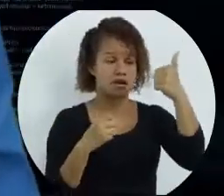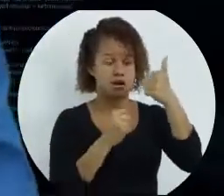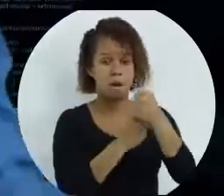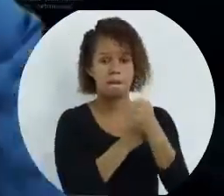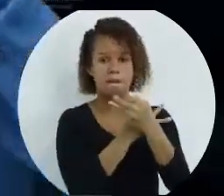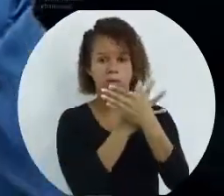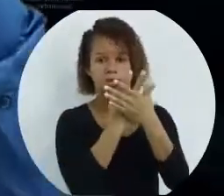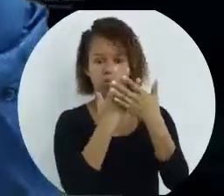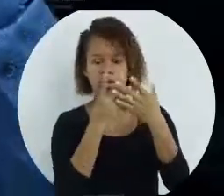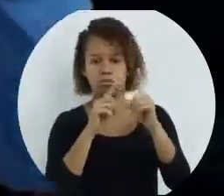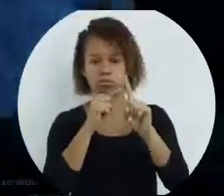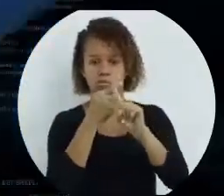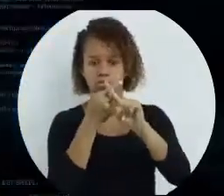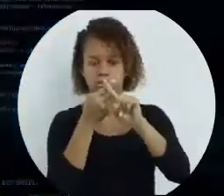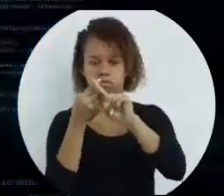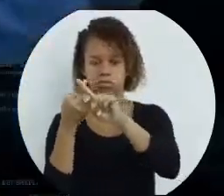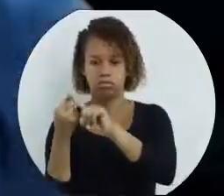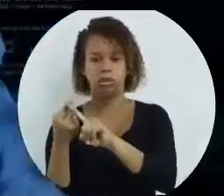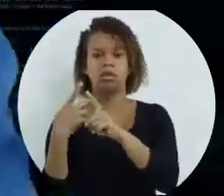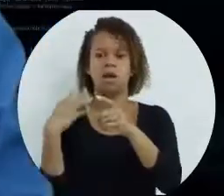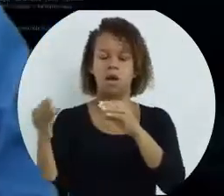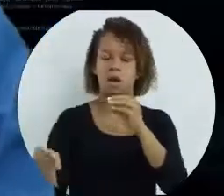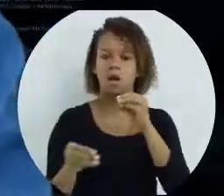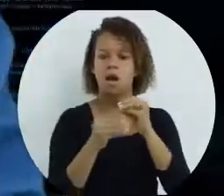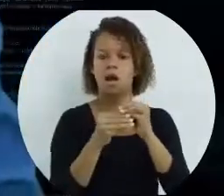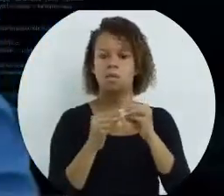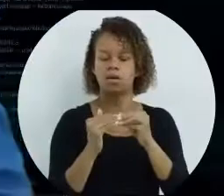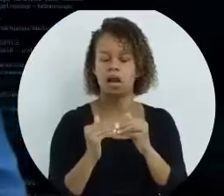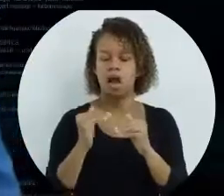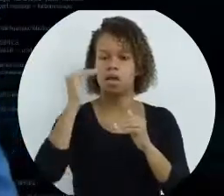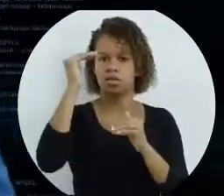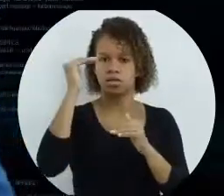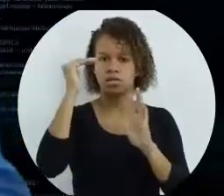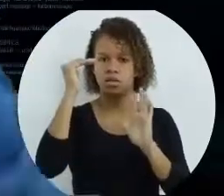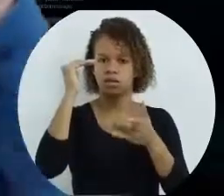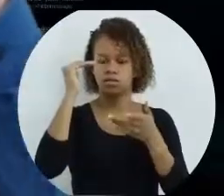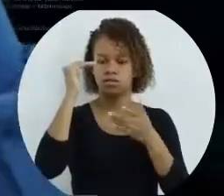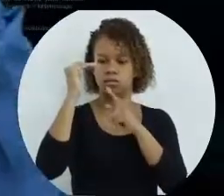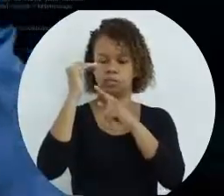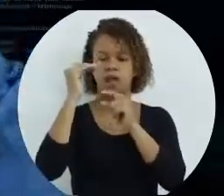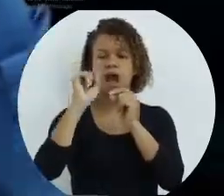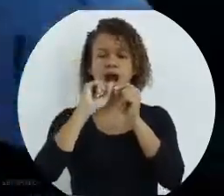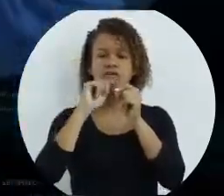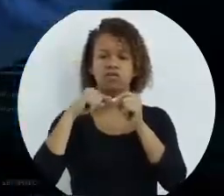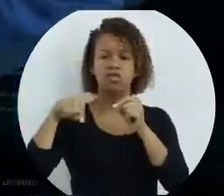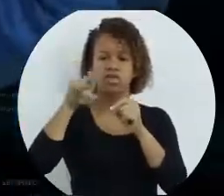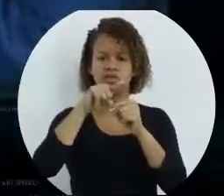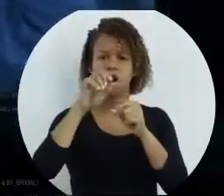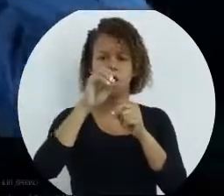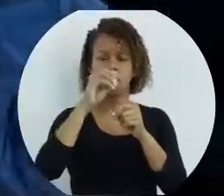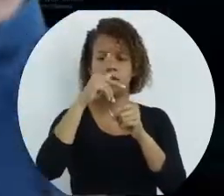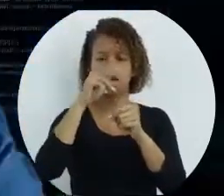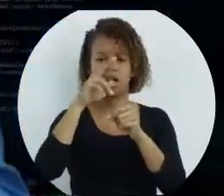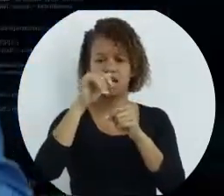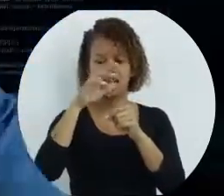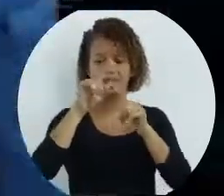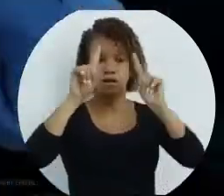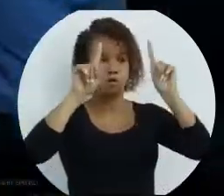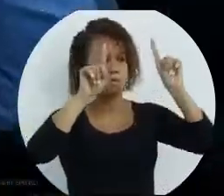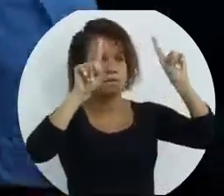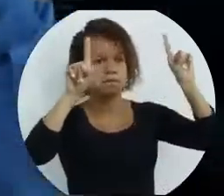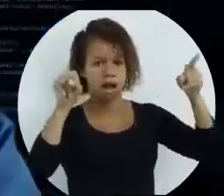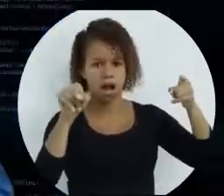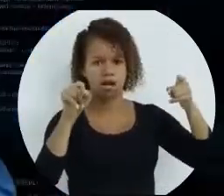multiplicativa, ou seja, você quer colocar ela mais acima na precedência, aí você coloca essa operação entre parênteses.